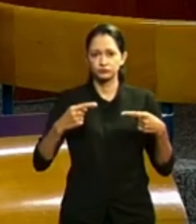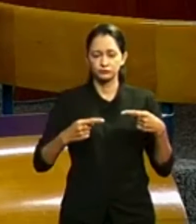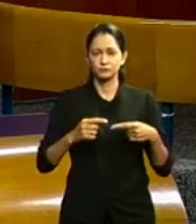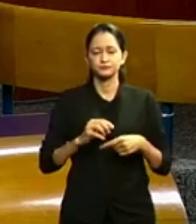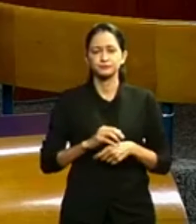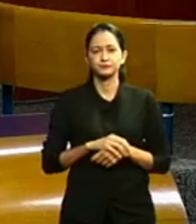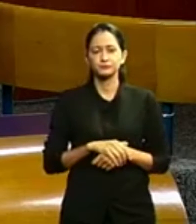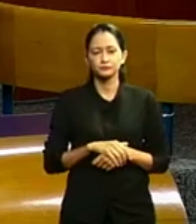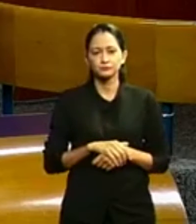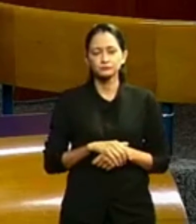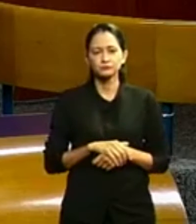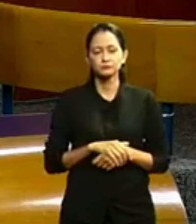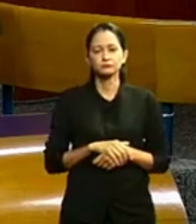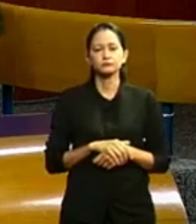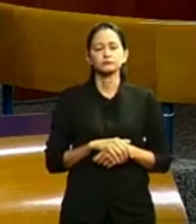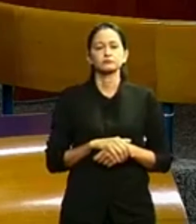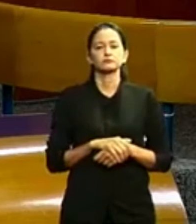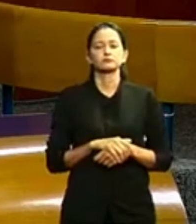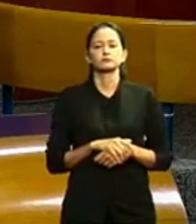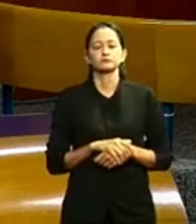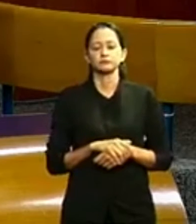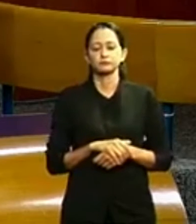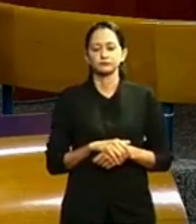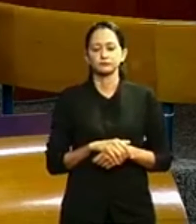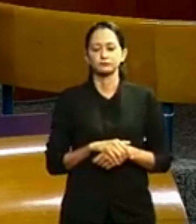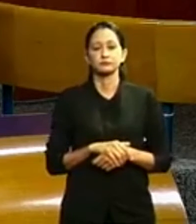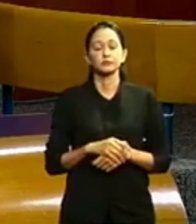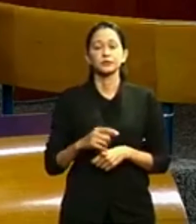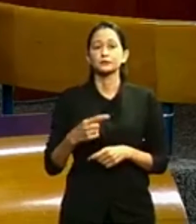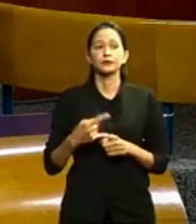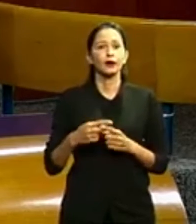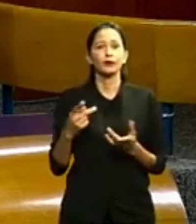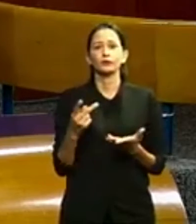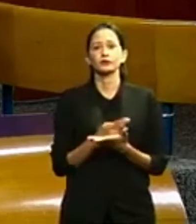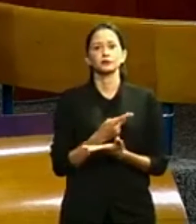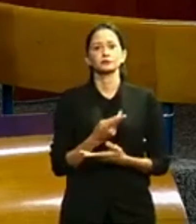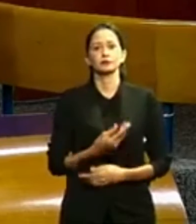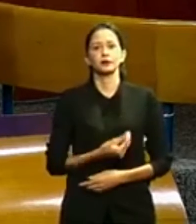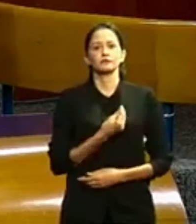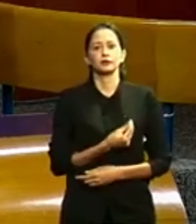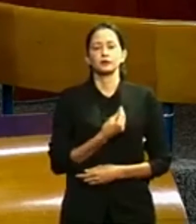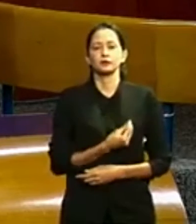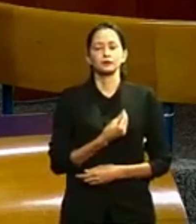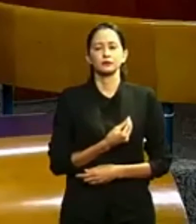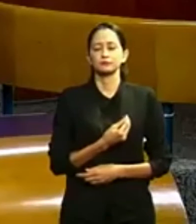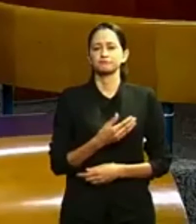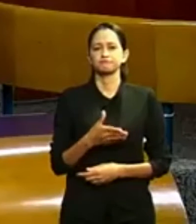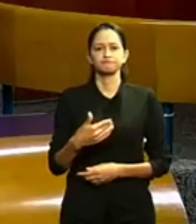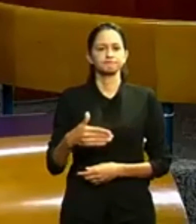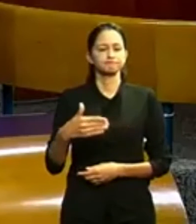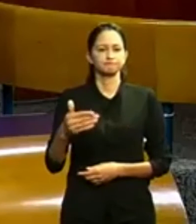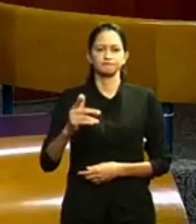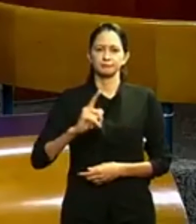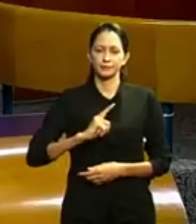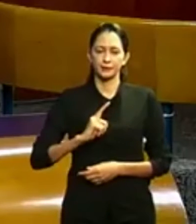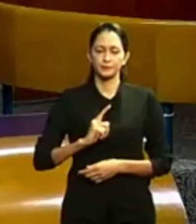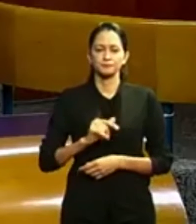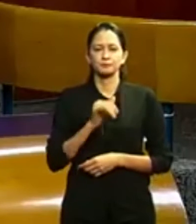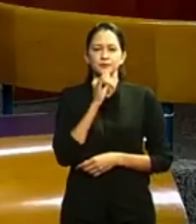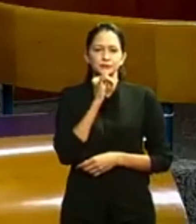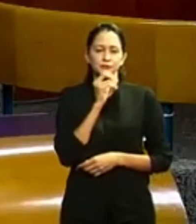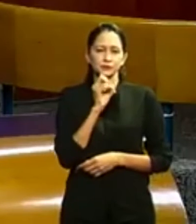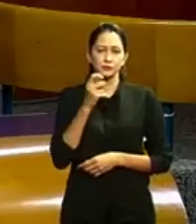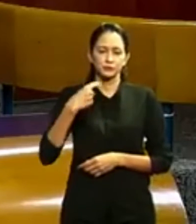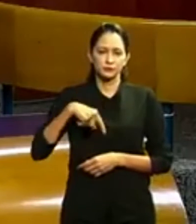a gente acaba se defrontando com essa questão o tempo todo, na vida. Se a gente for parar para